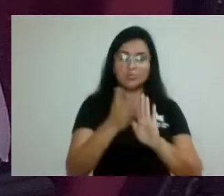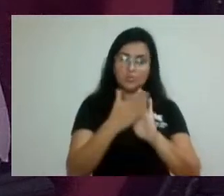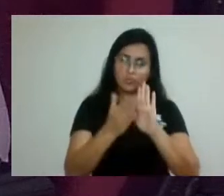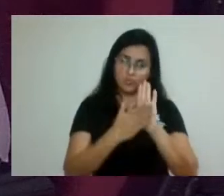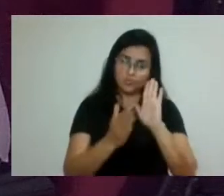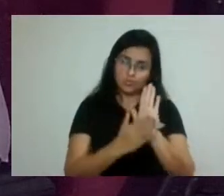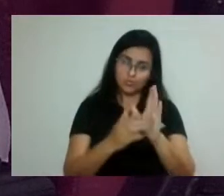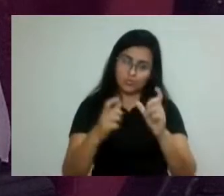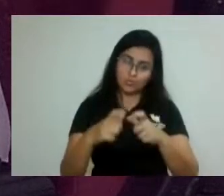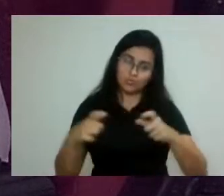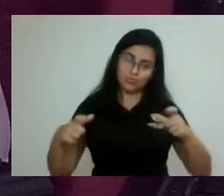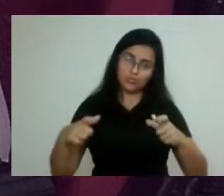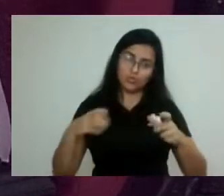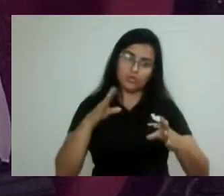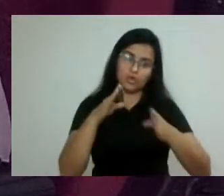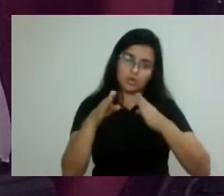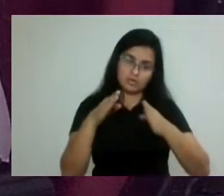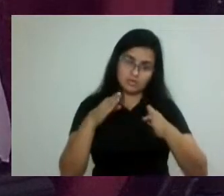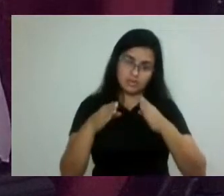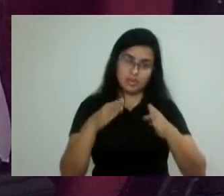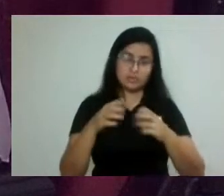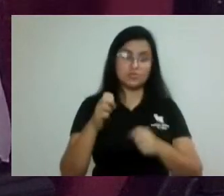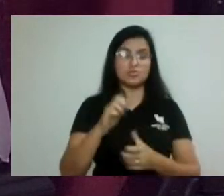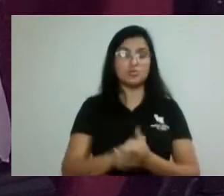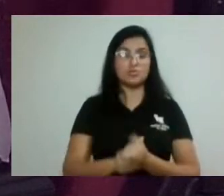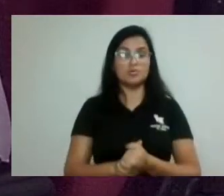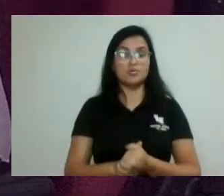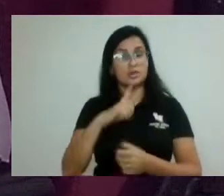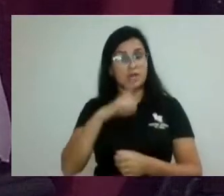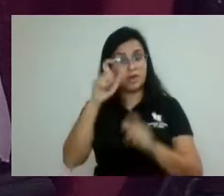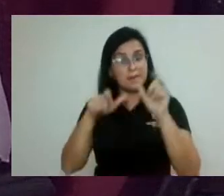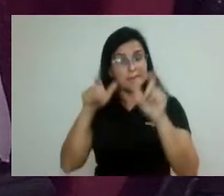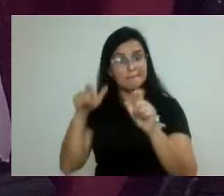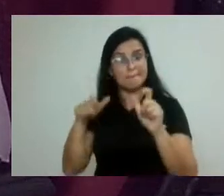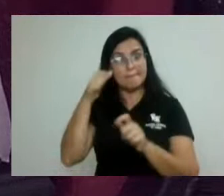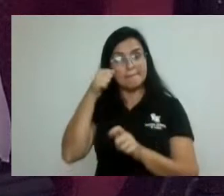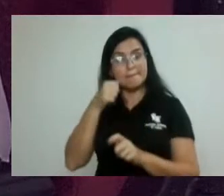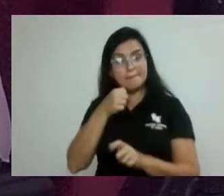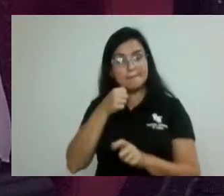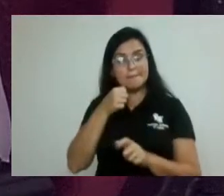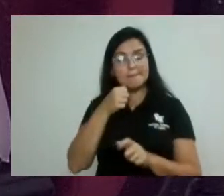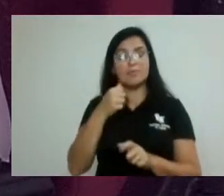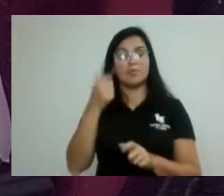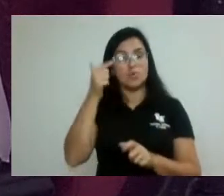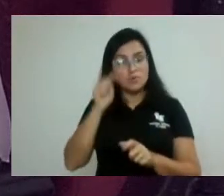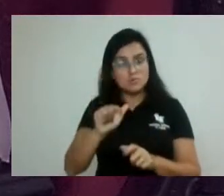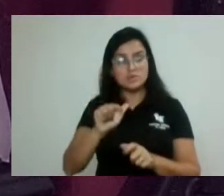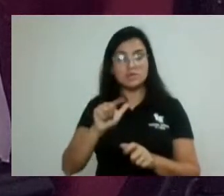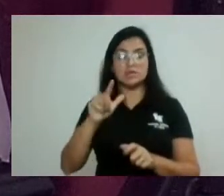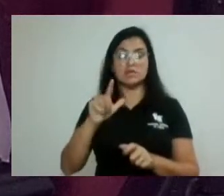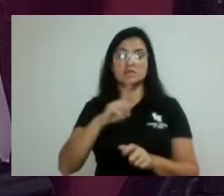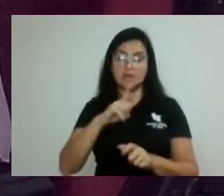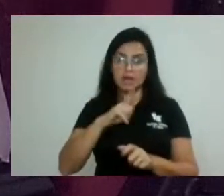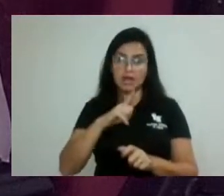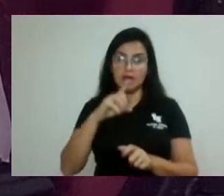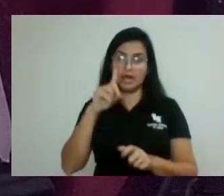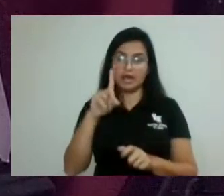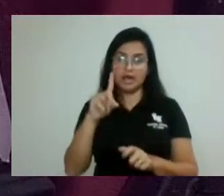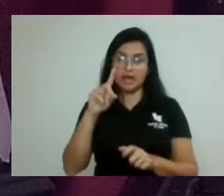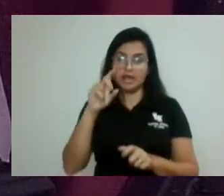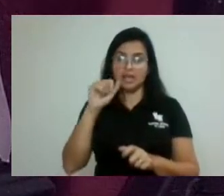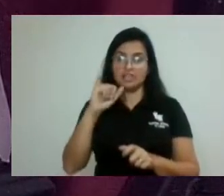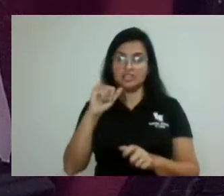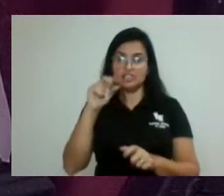dispositivo intrauterino, DIL, no princípio de fora. Proposição, Projeto de Lei nº 2021, de autoridade do vereador